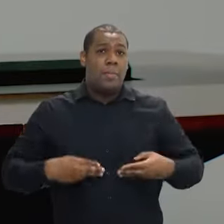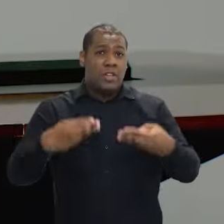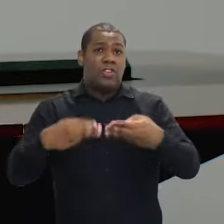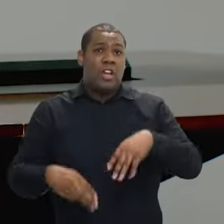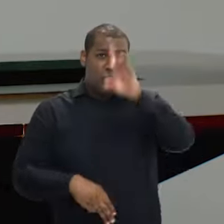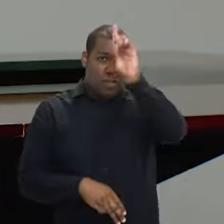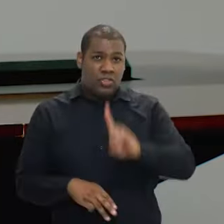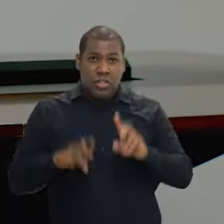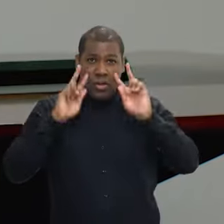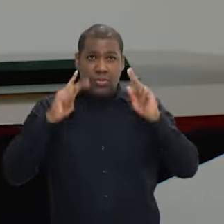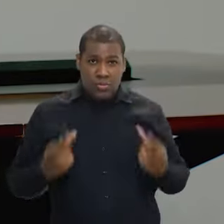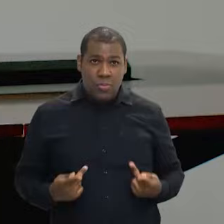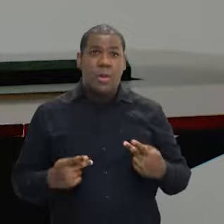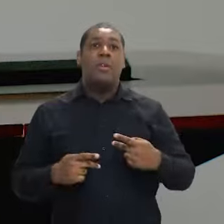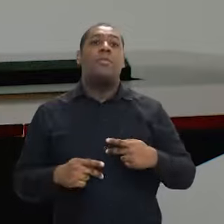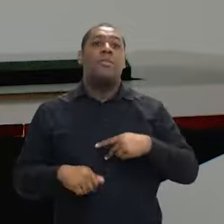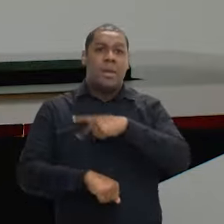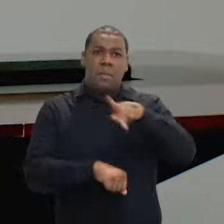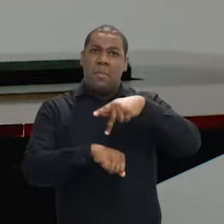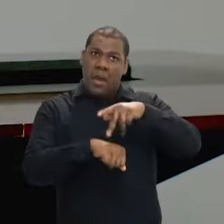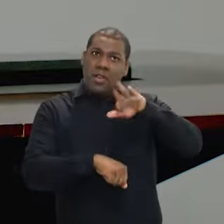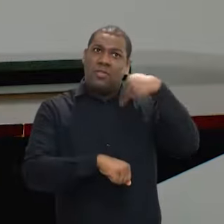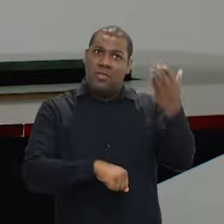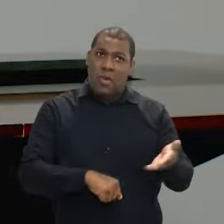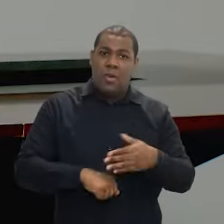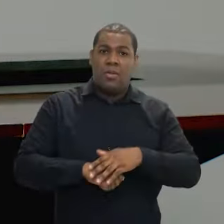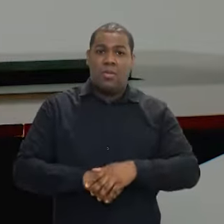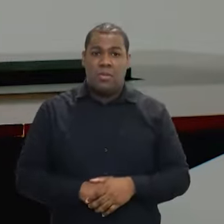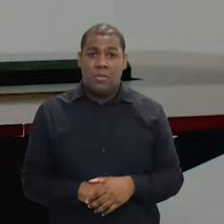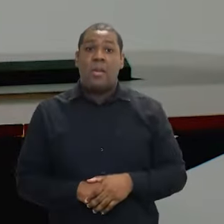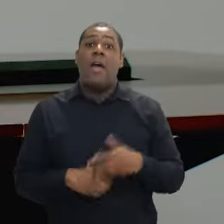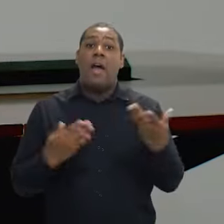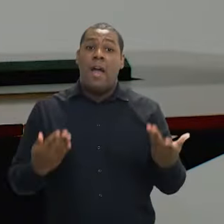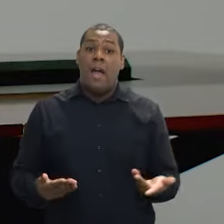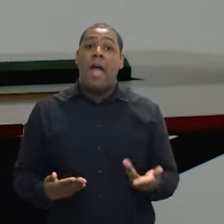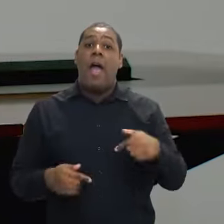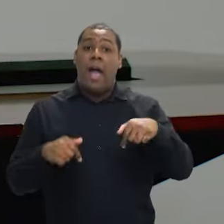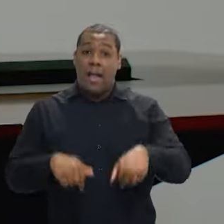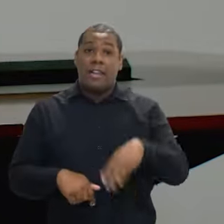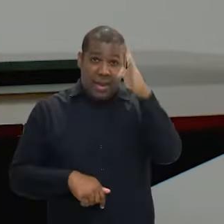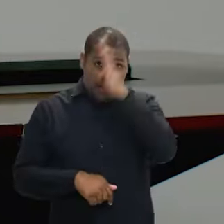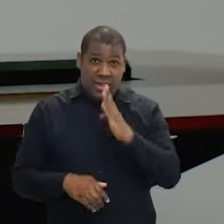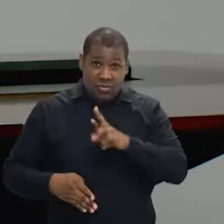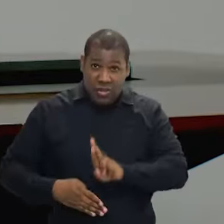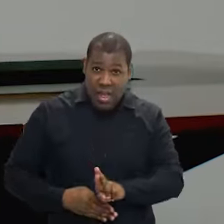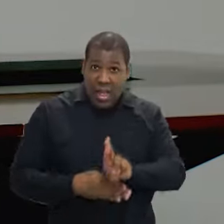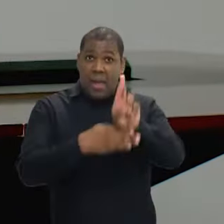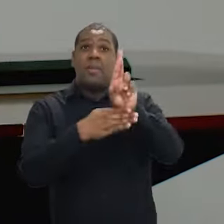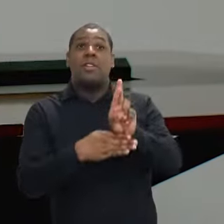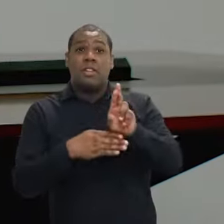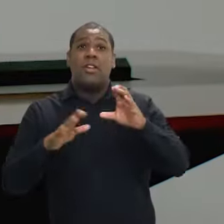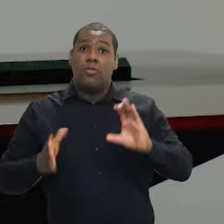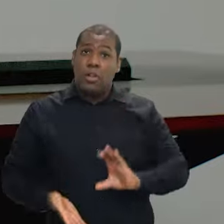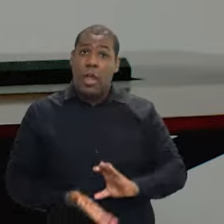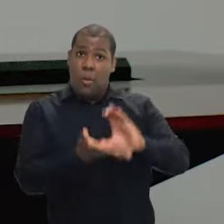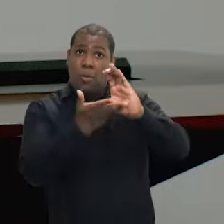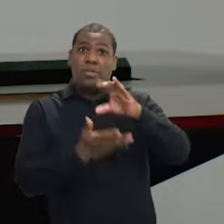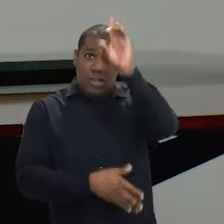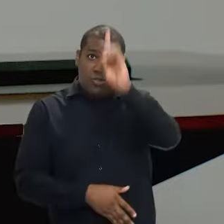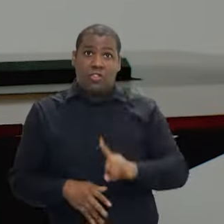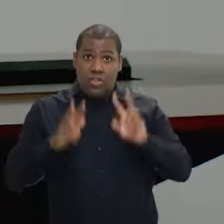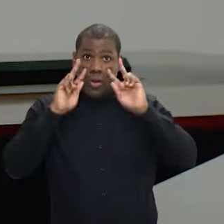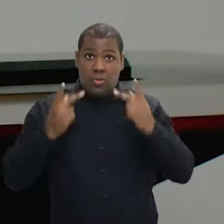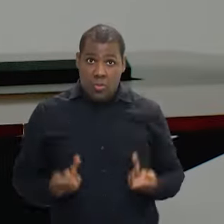representamos o Estado brasileiro no Conselho de Direitos Humanos da ONU, falando em nome do Estado brasileiro